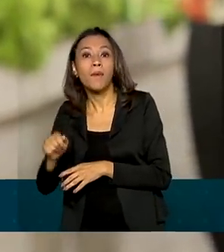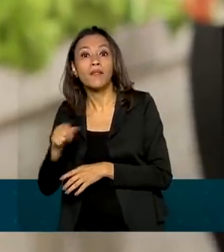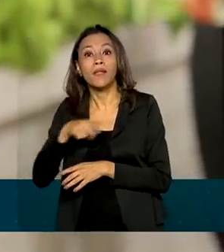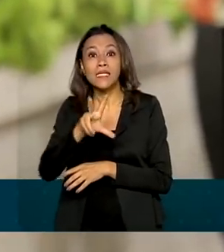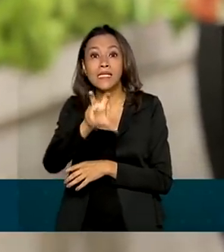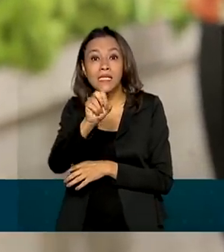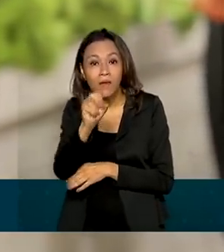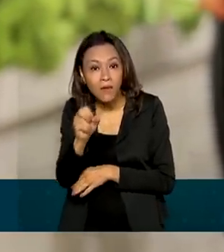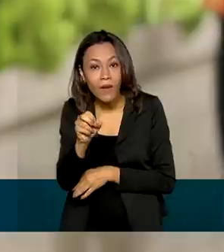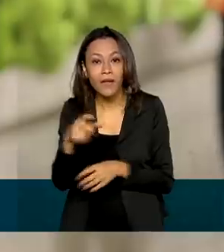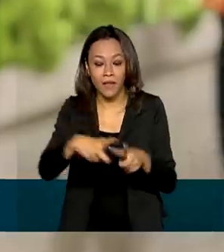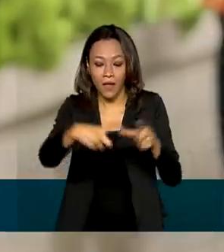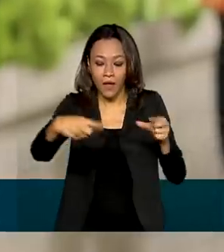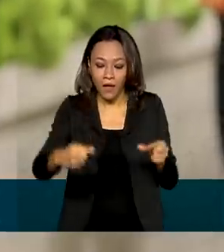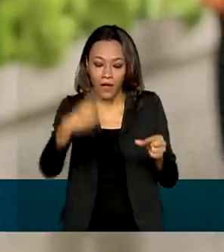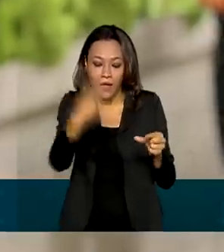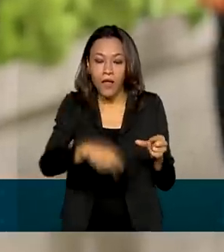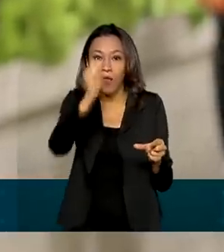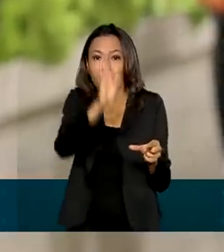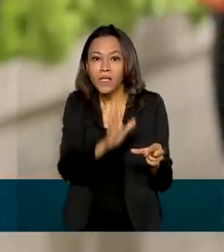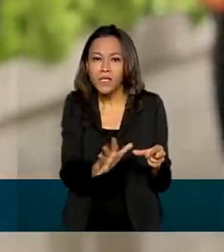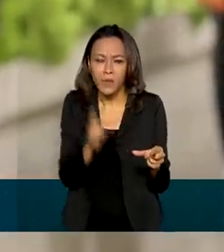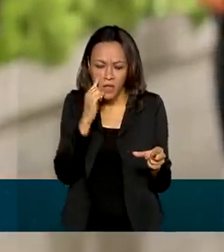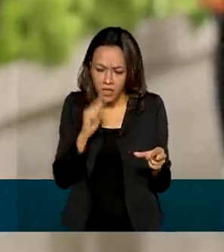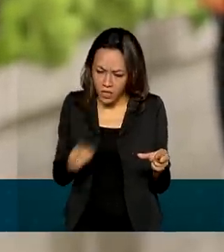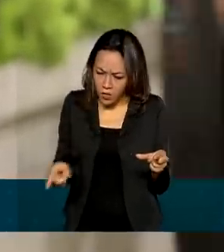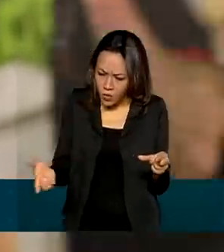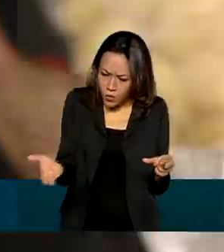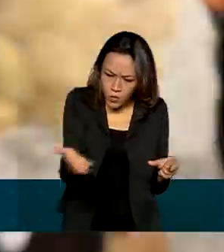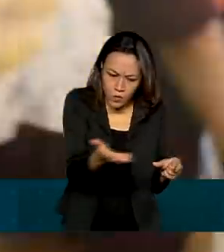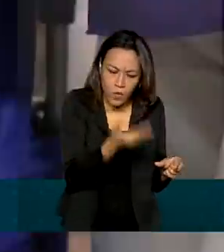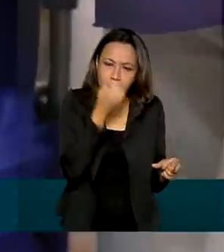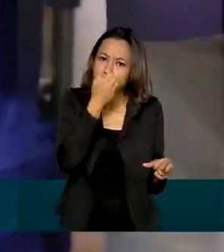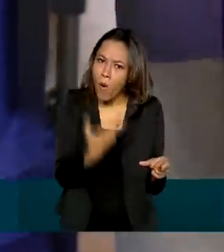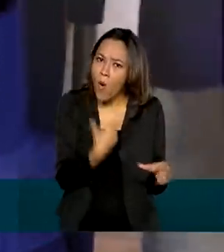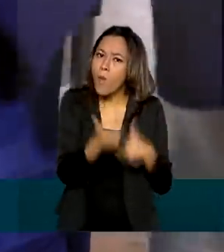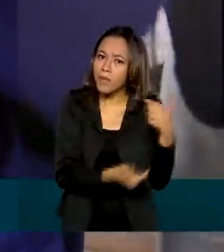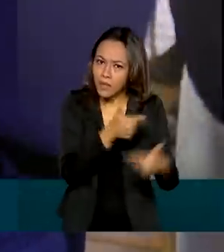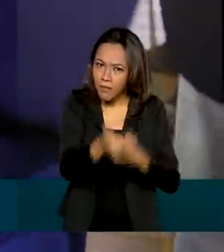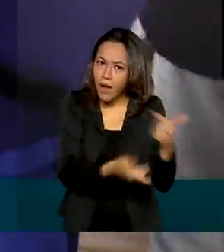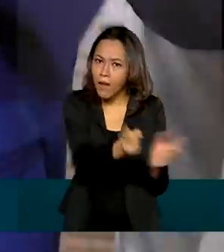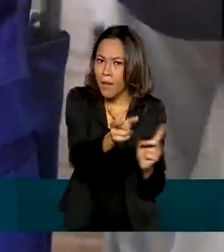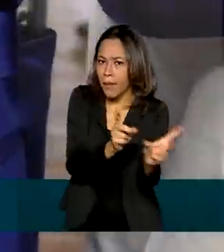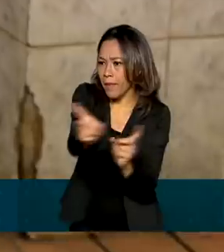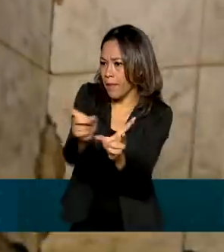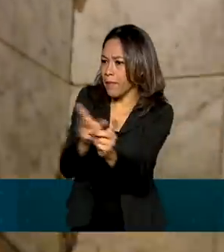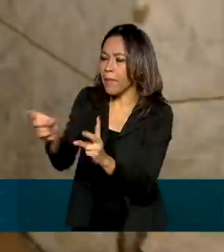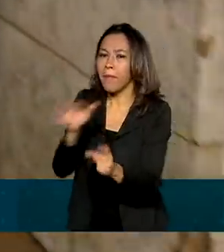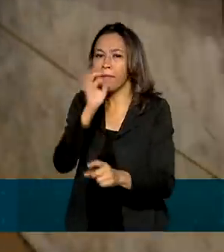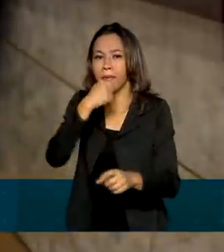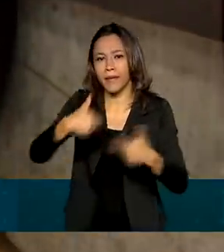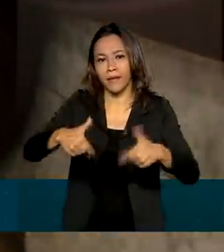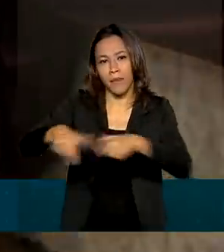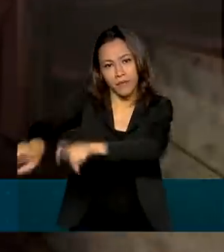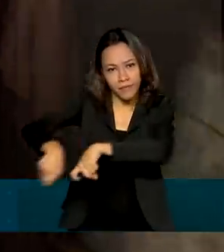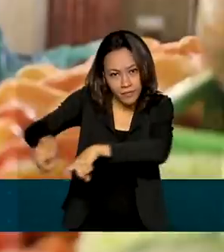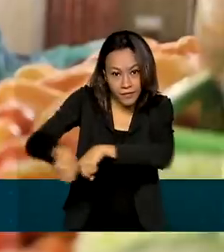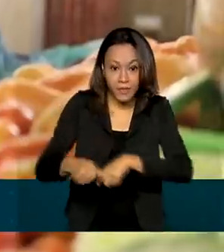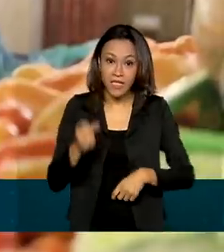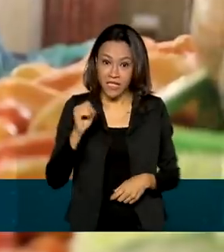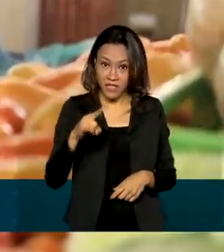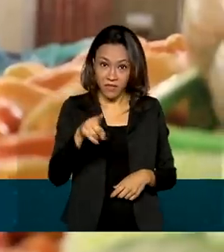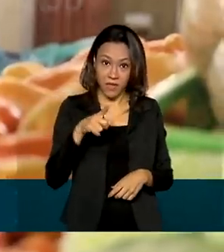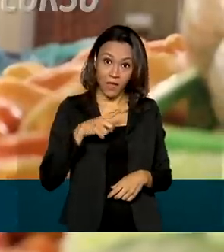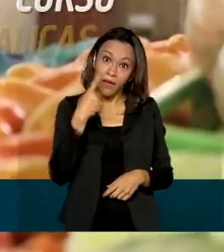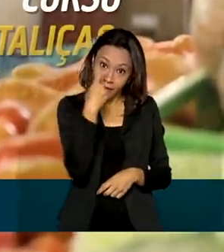convencionais no Brasil. trabalhar com panques pode ser uma boa fonte de renda para pequenos produtores. Se você tem